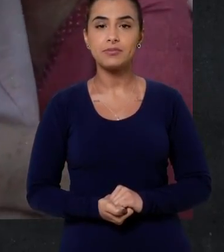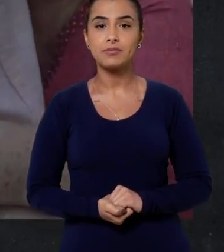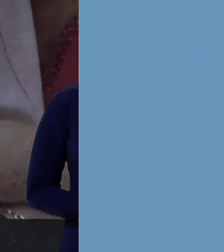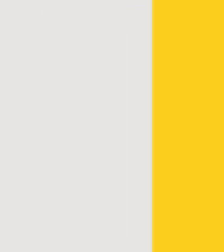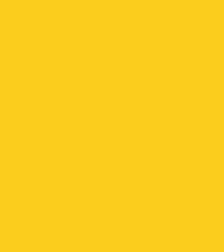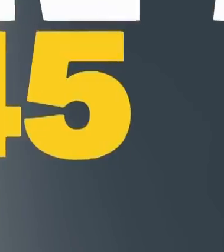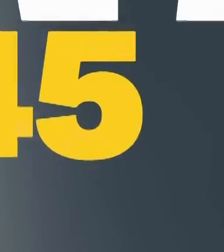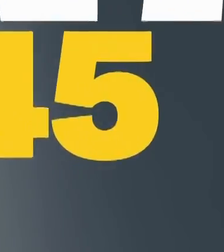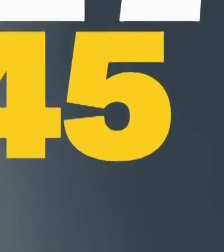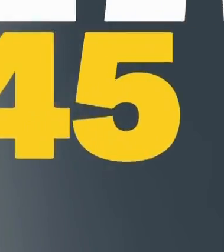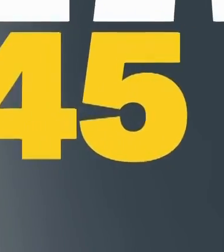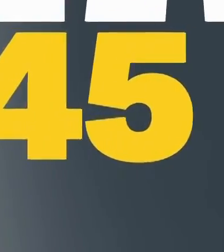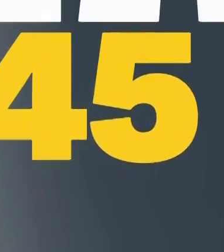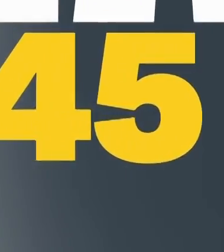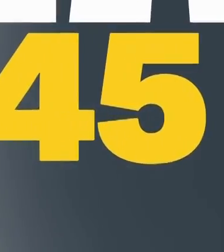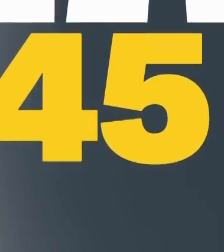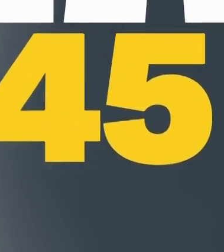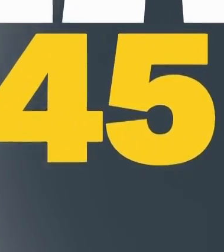Paulo para valer.